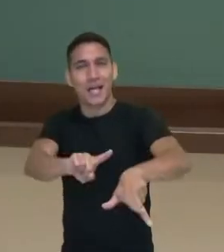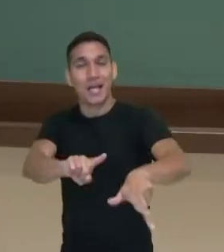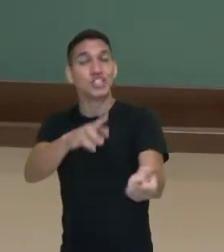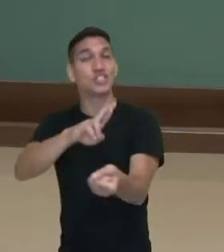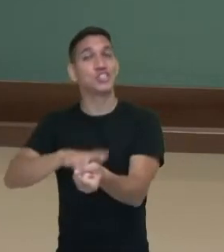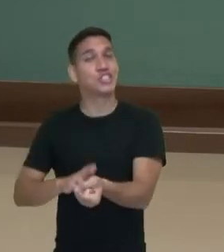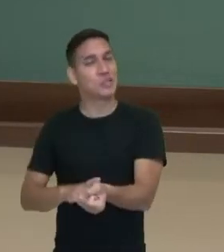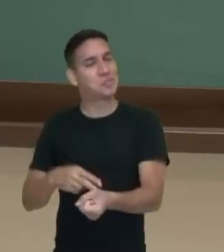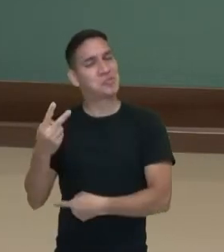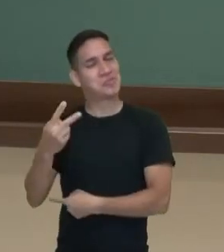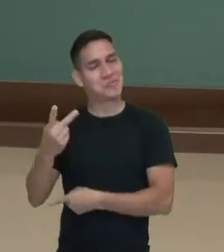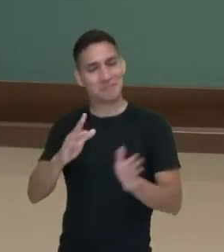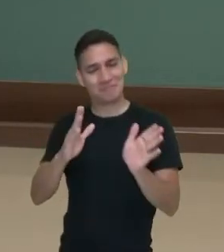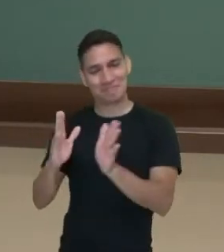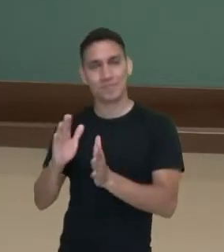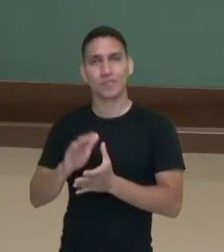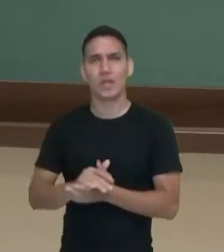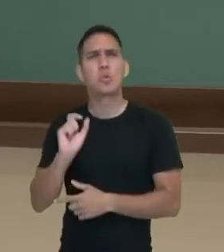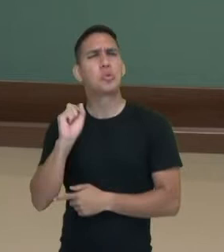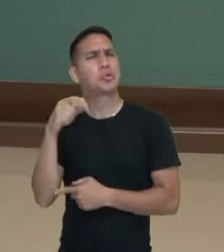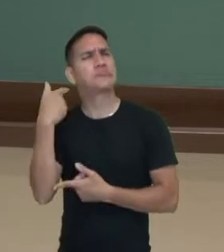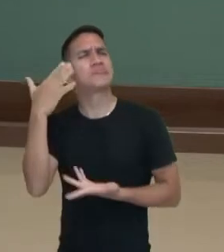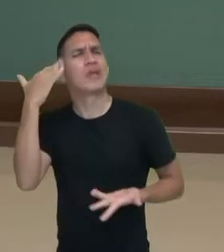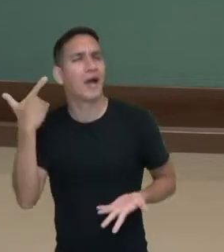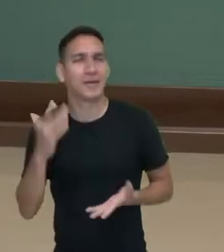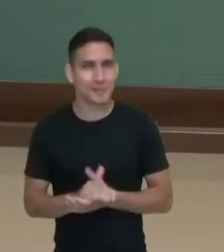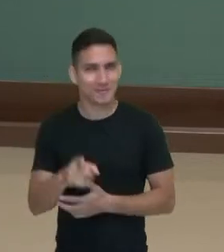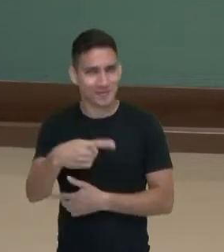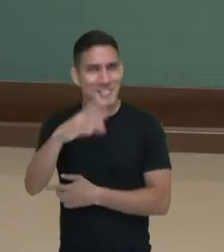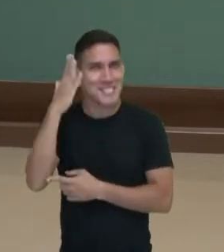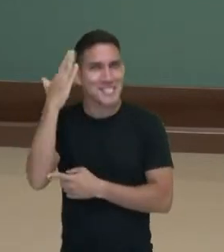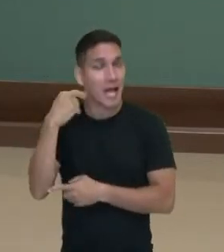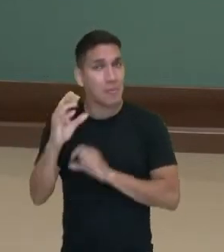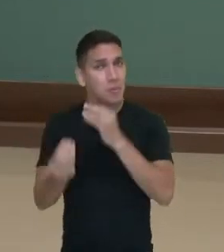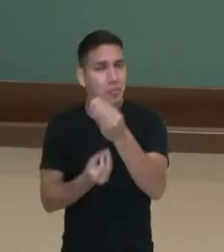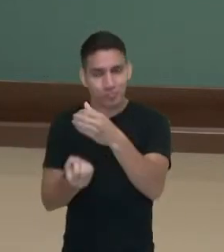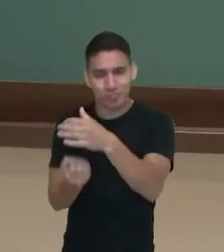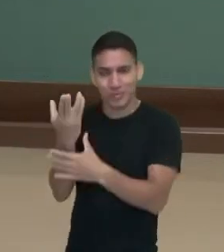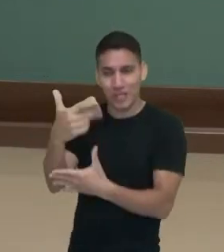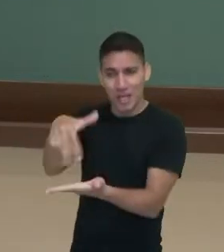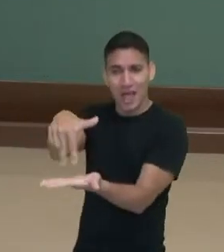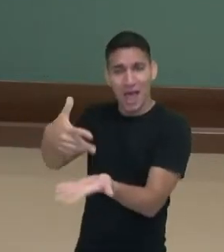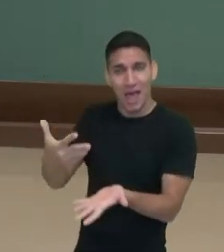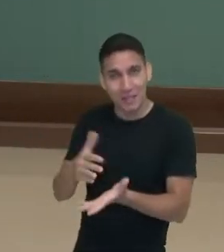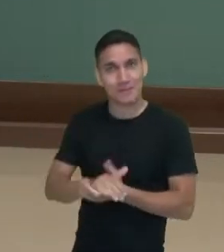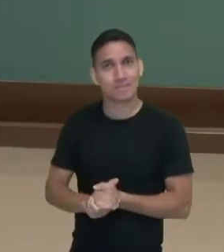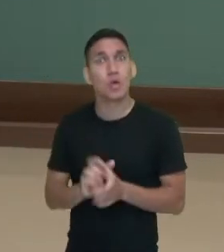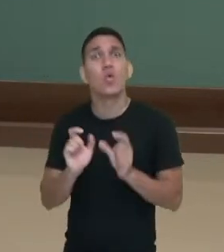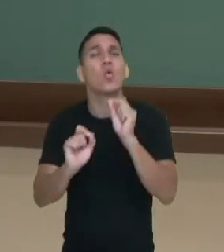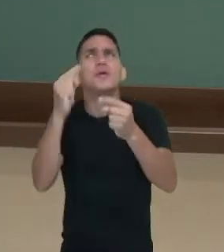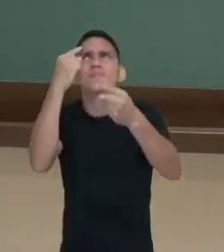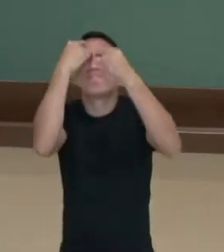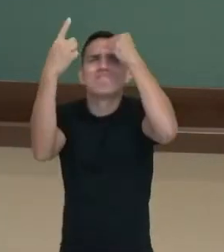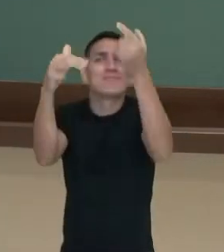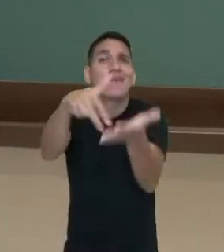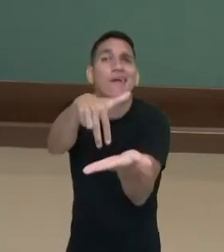2. O que sabemos? Você sabe onde surgiu a dança? Quem a criou?